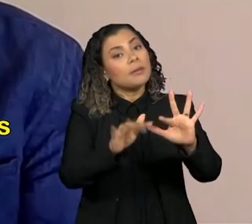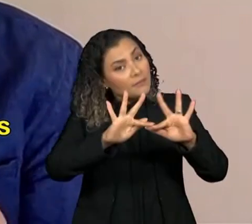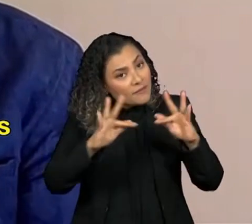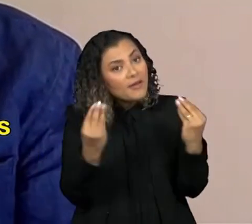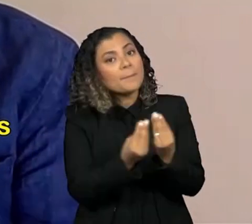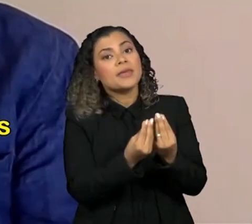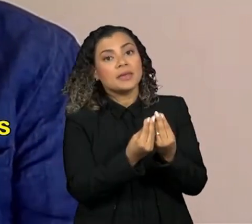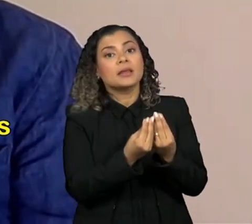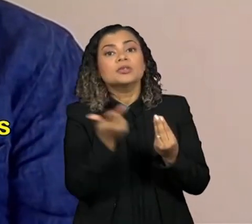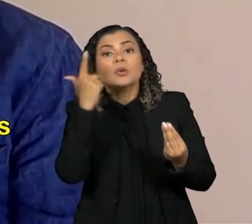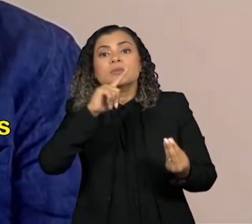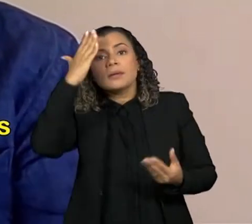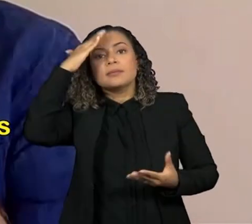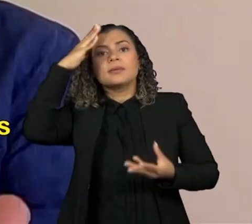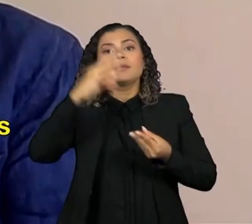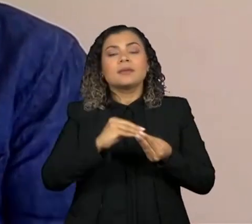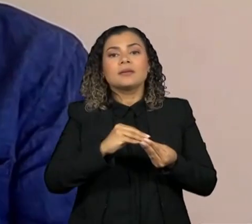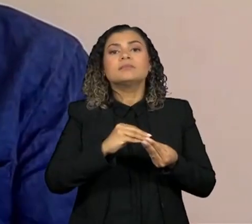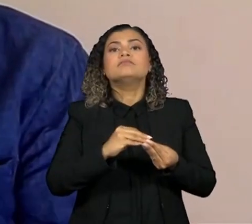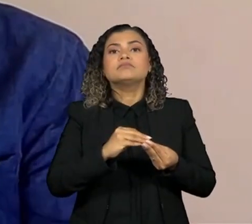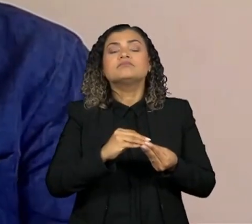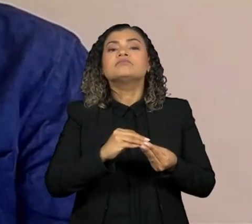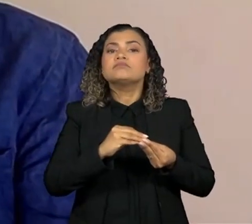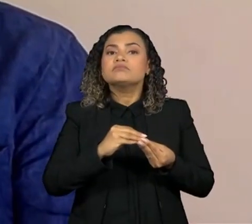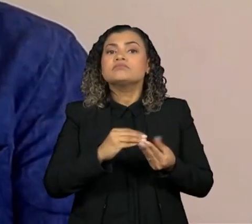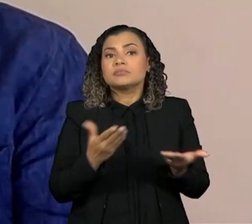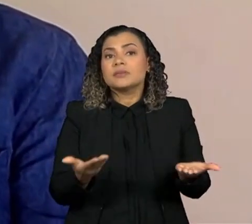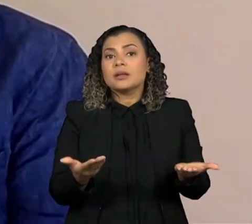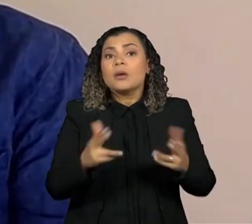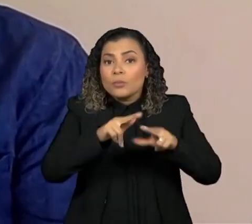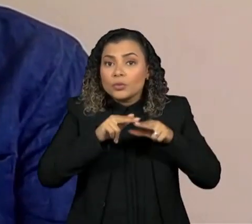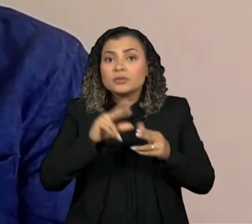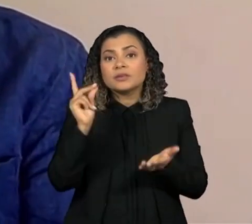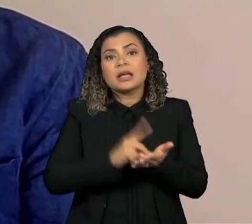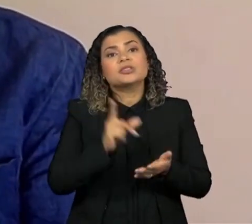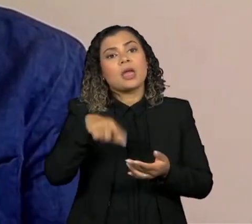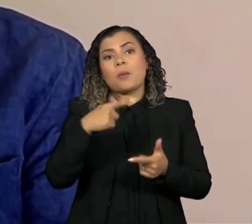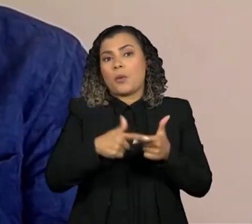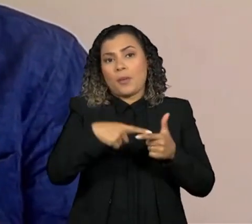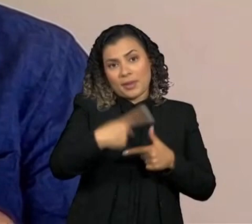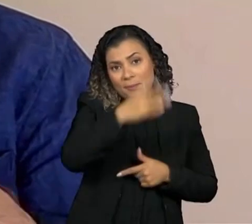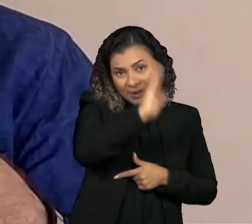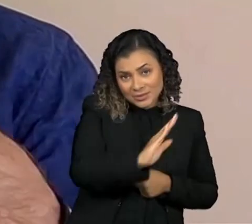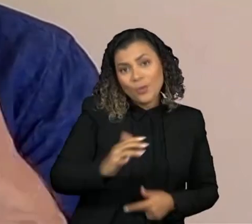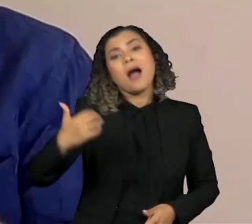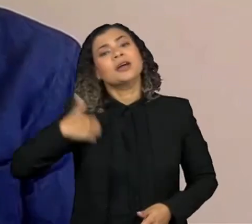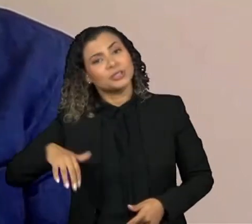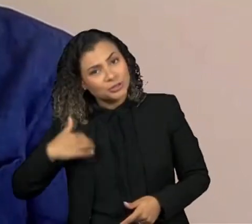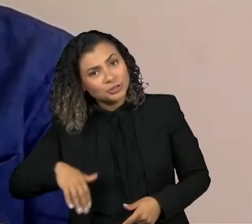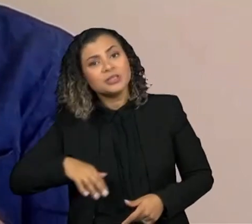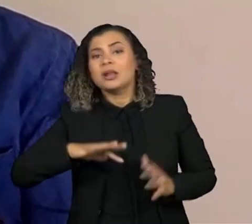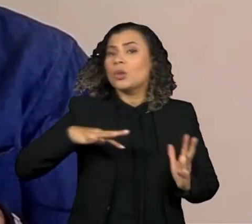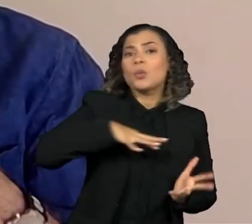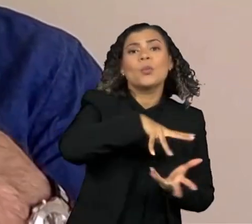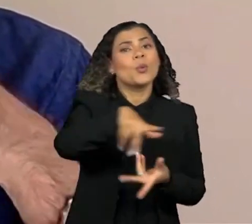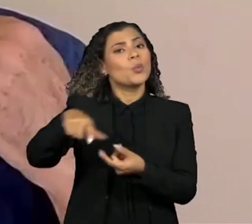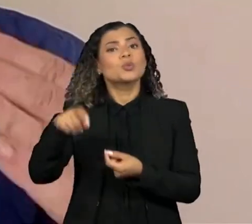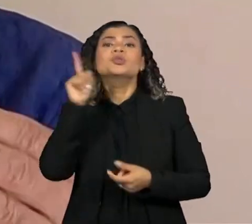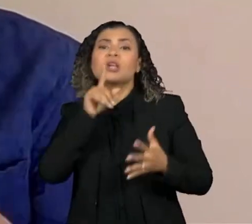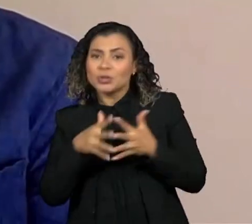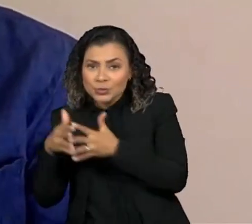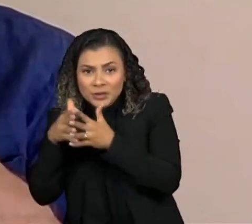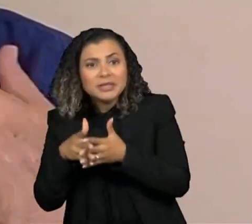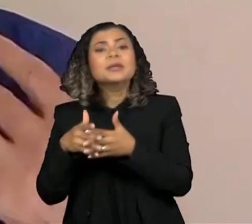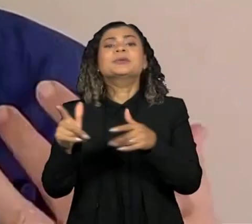famílias sociais, podem entender uns aos outros, mas isso não é um problema nem de Brasil. Argentina é igual, Estados Unidos é